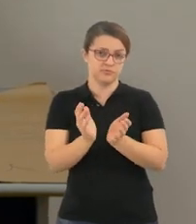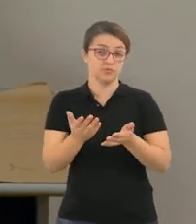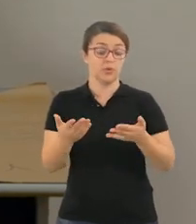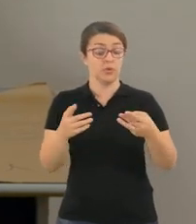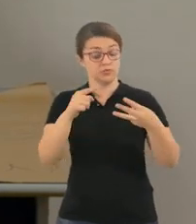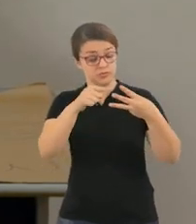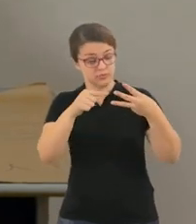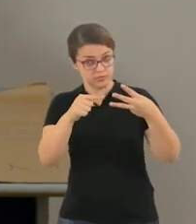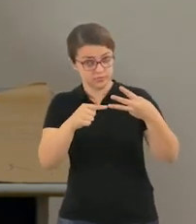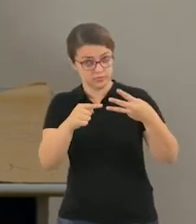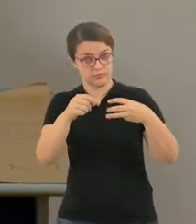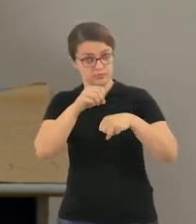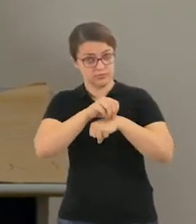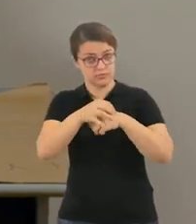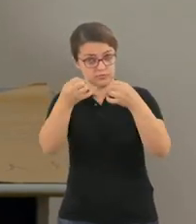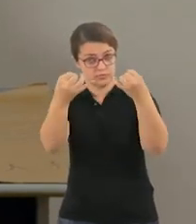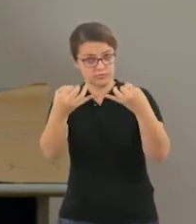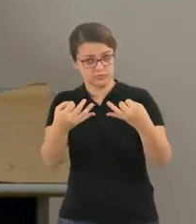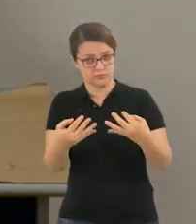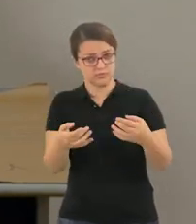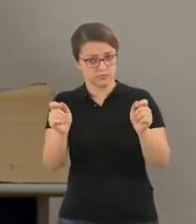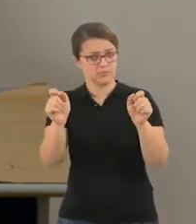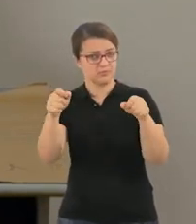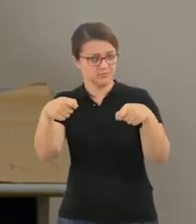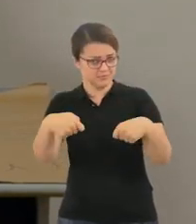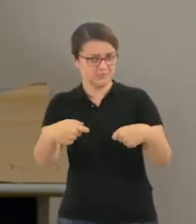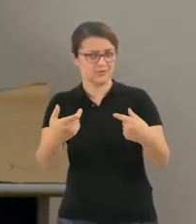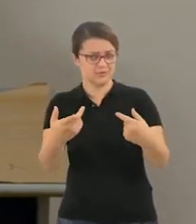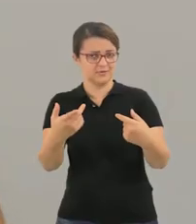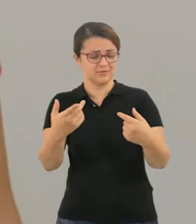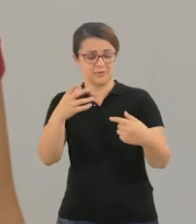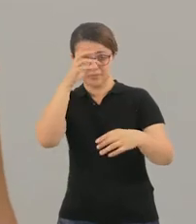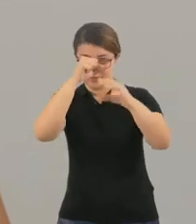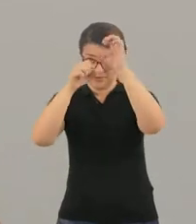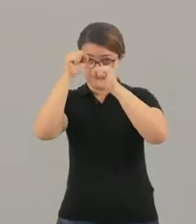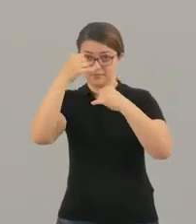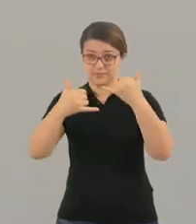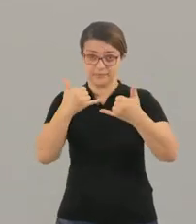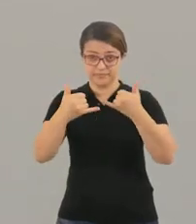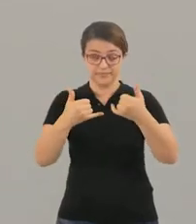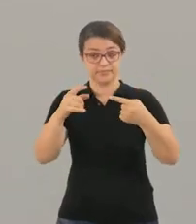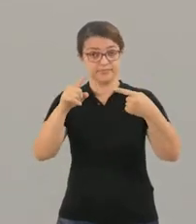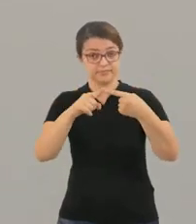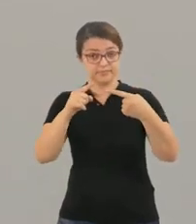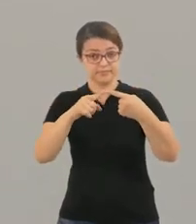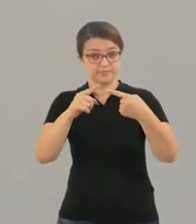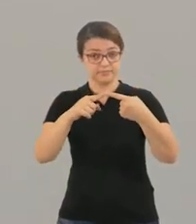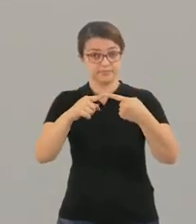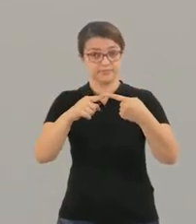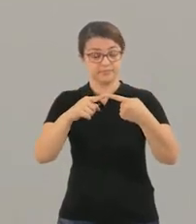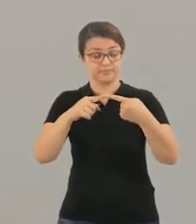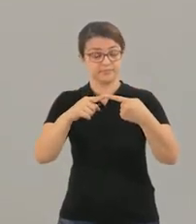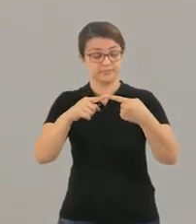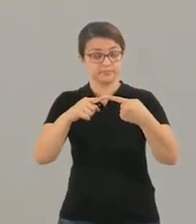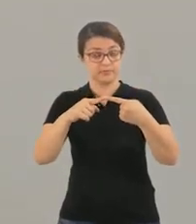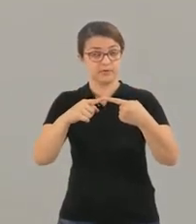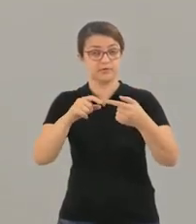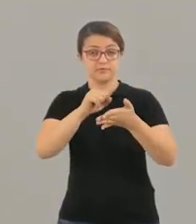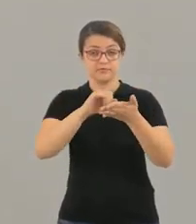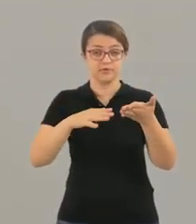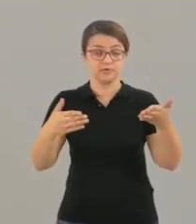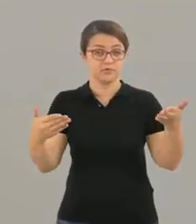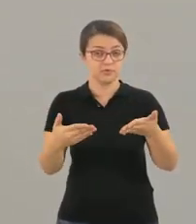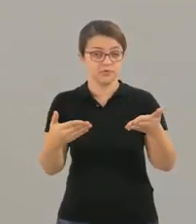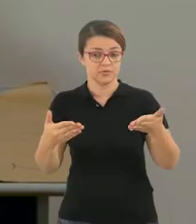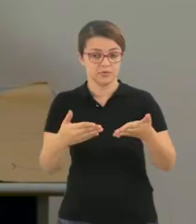bem bacanas, onde é possível aprender brincando. Nossa primeira atividade de hoje será o bingo das letras.